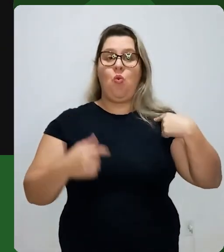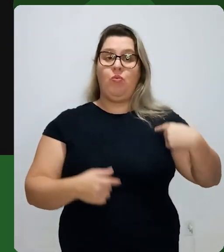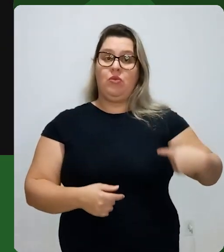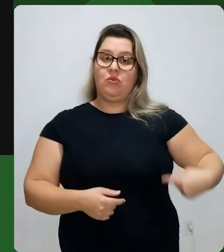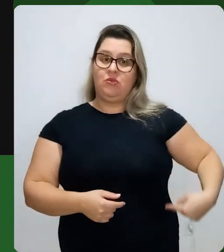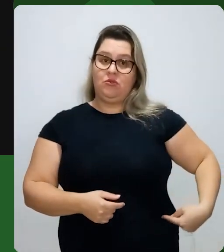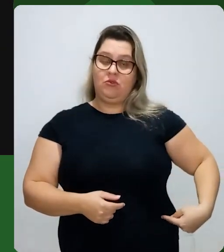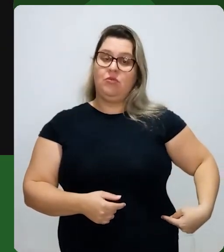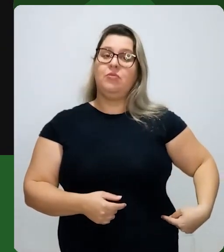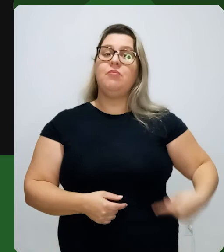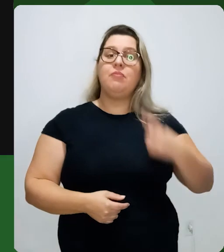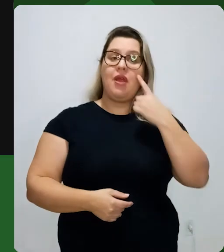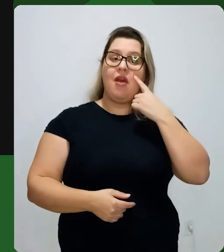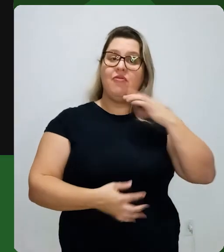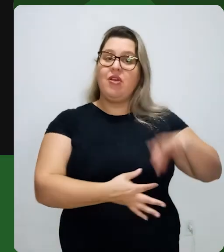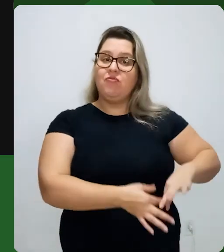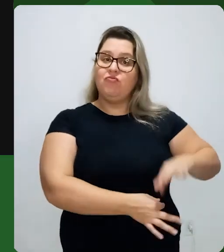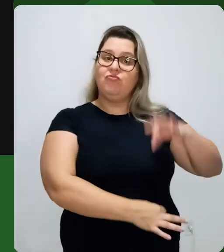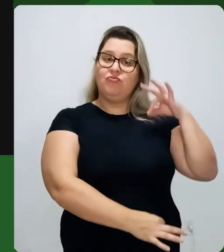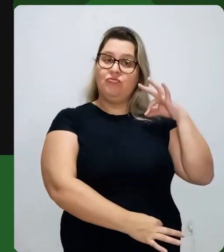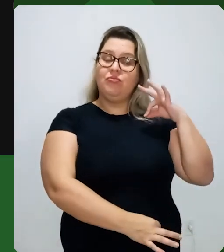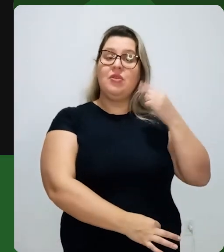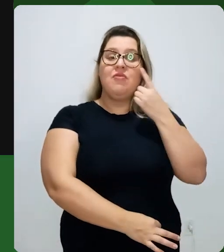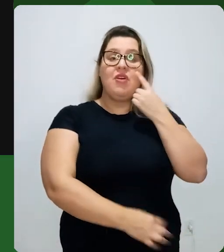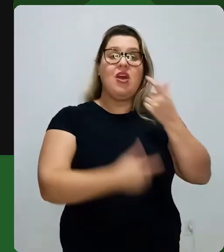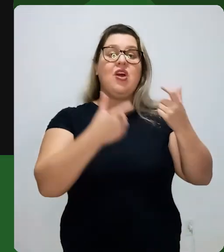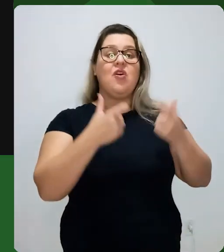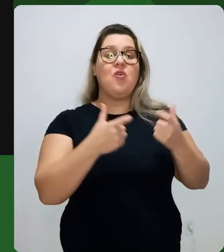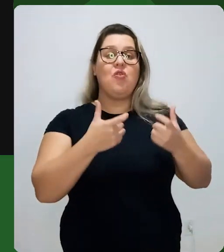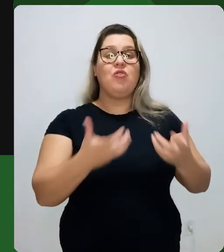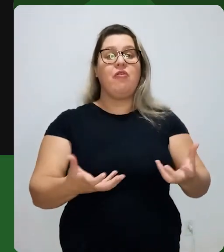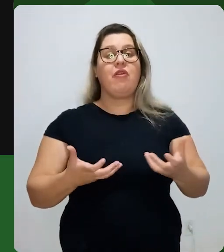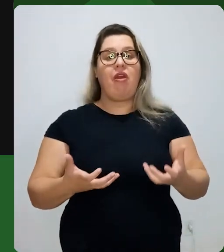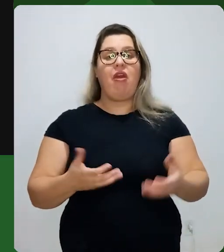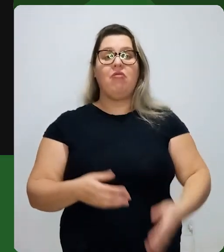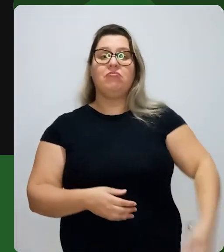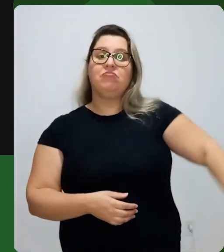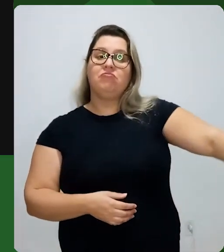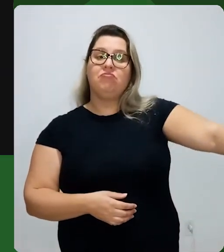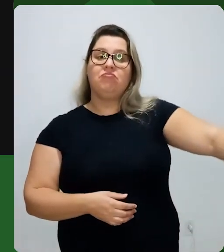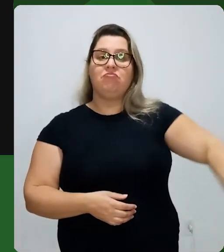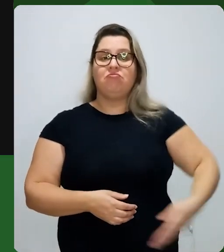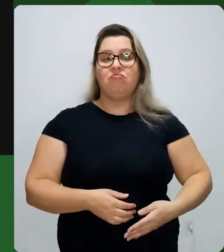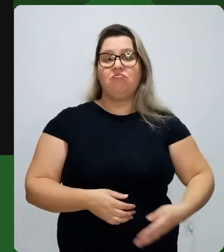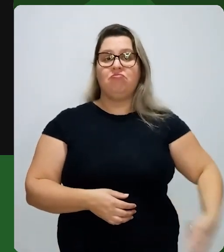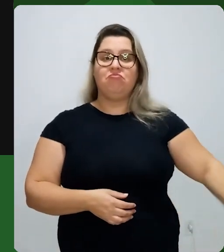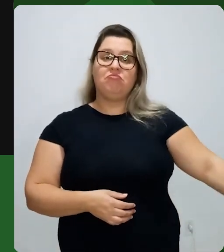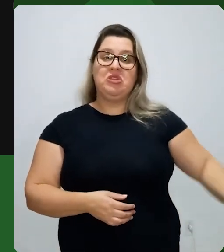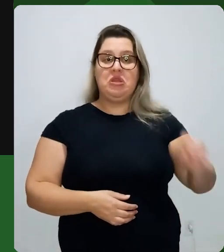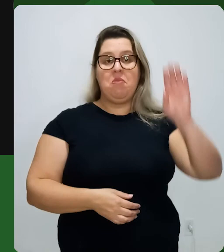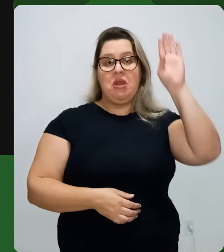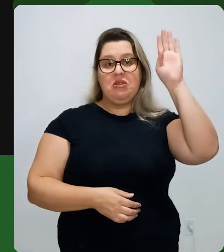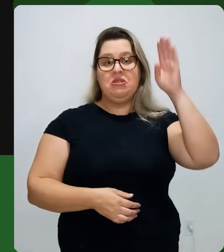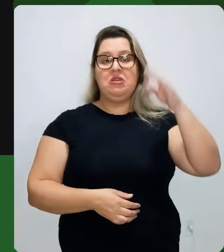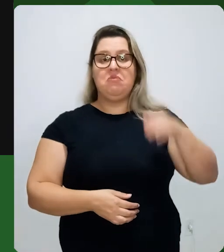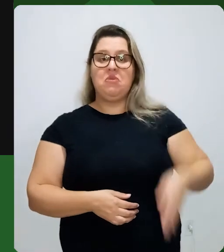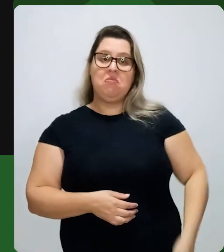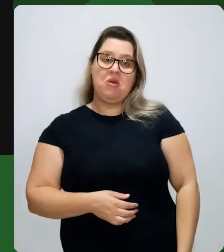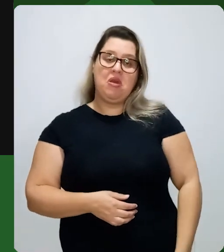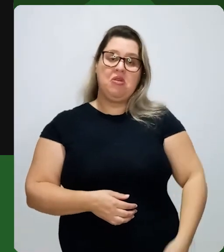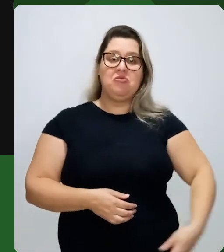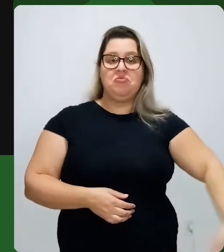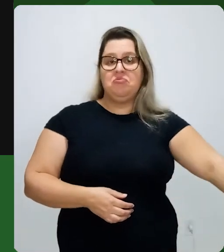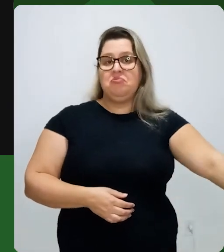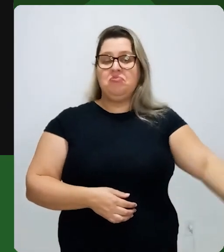aqui, pra eu ver qual que é a medida, pra eu poder projetar pra onde eu quiser. Então, se eu for fazer o braço virado pra cima, ele também vai